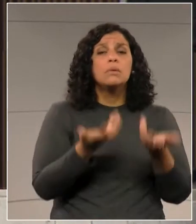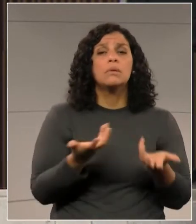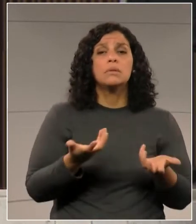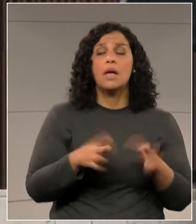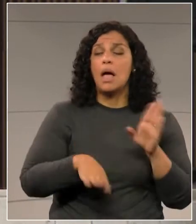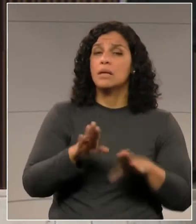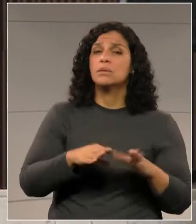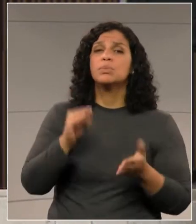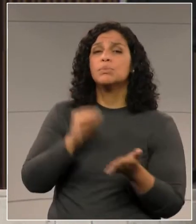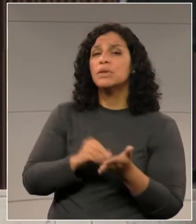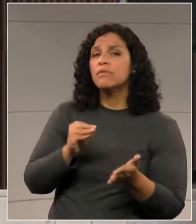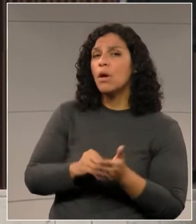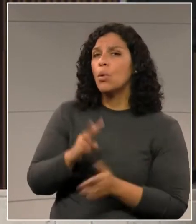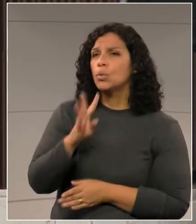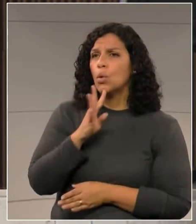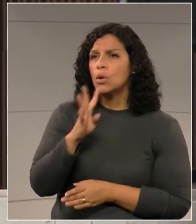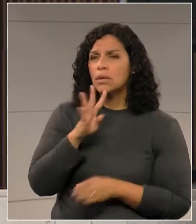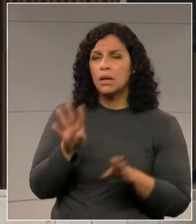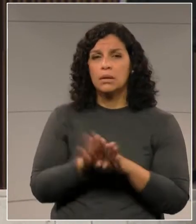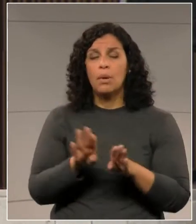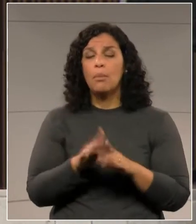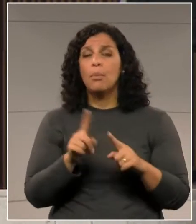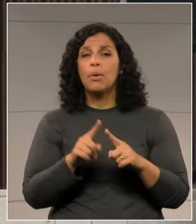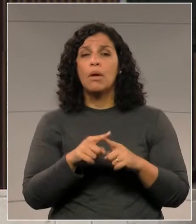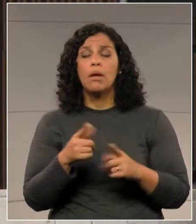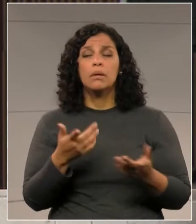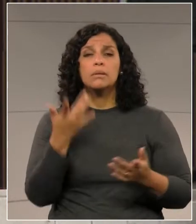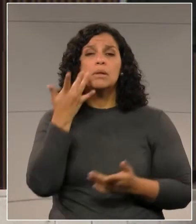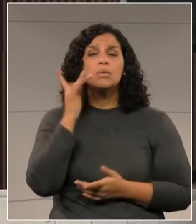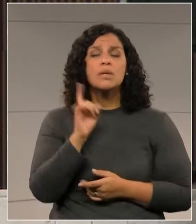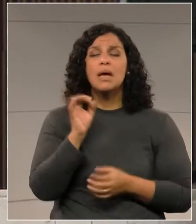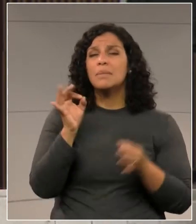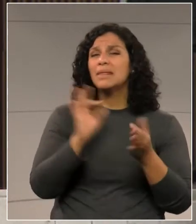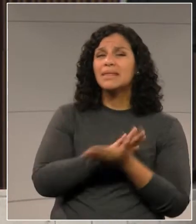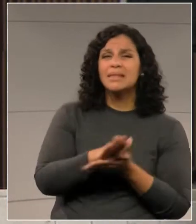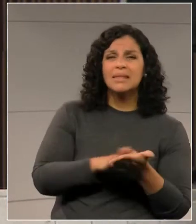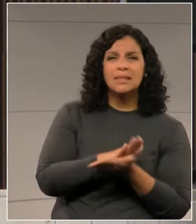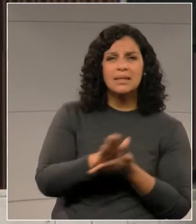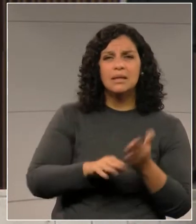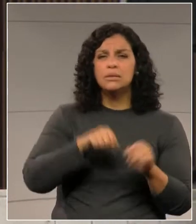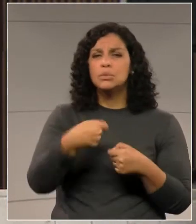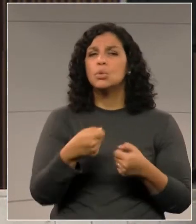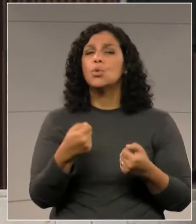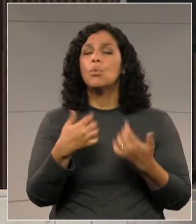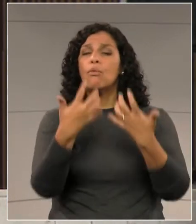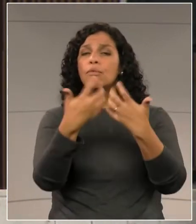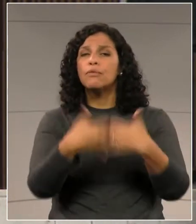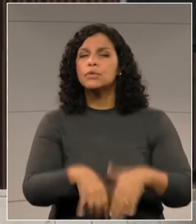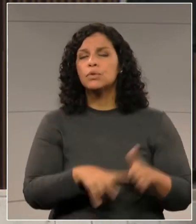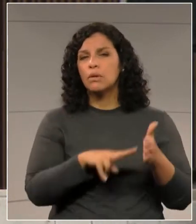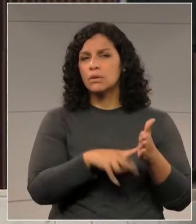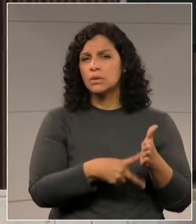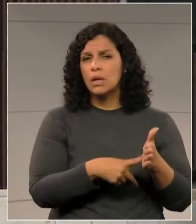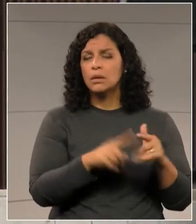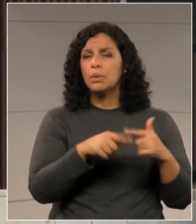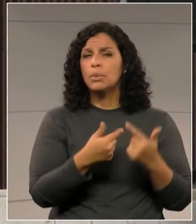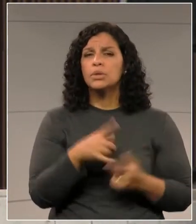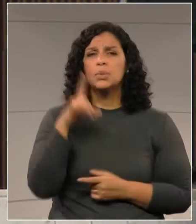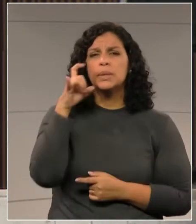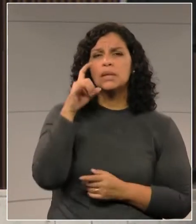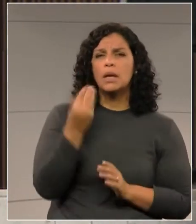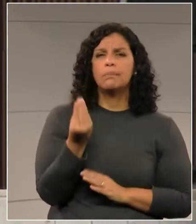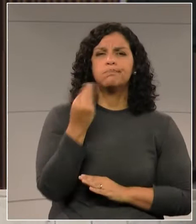por inércia, por não saber absolutamente nada da organização sindical, venha fazer um